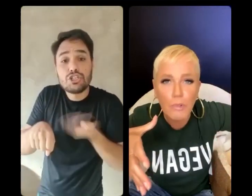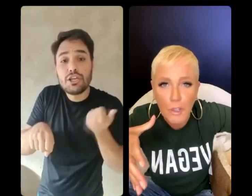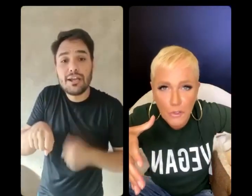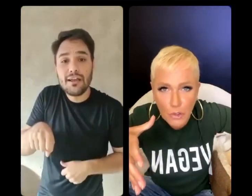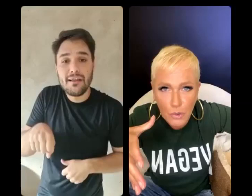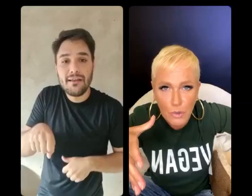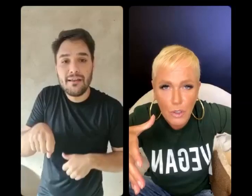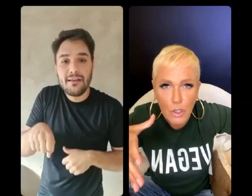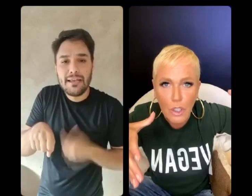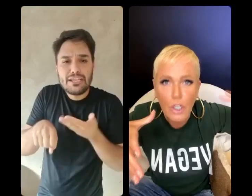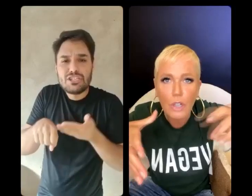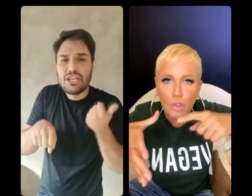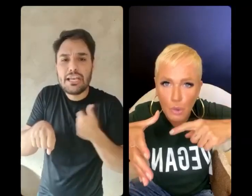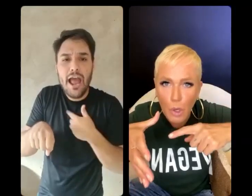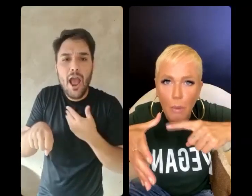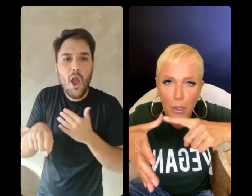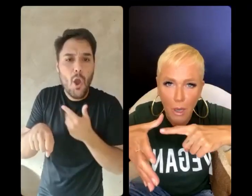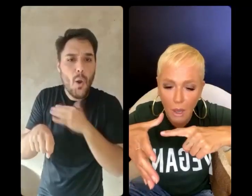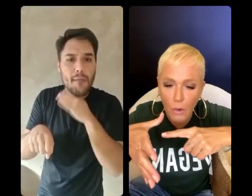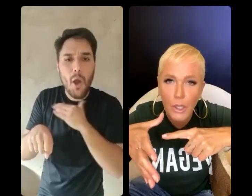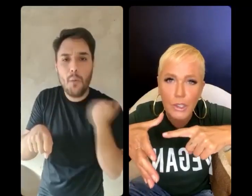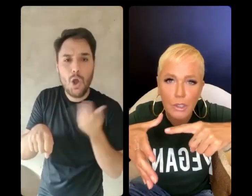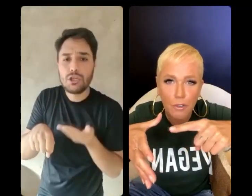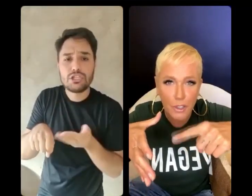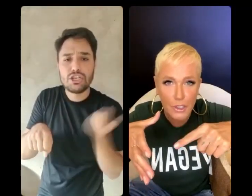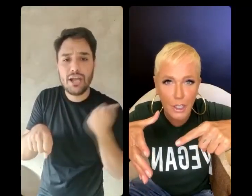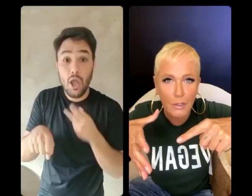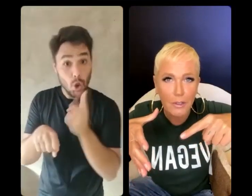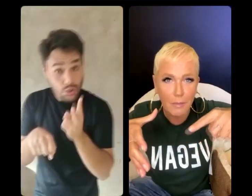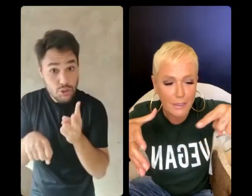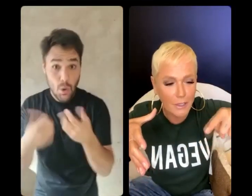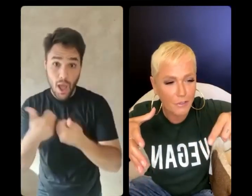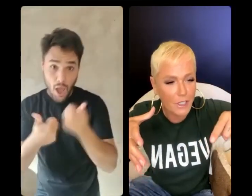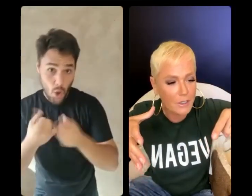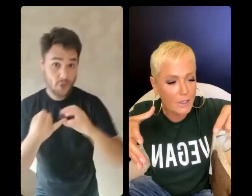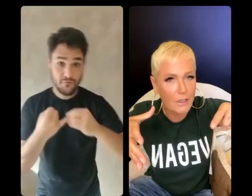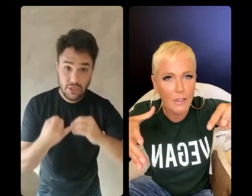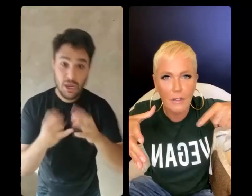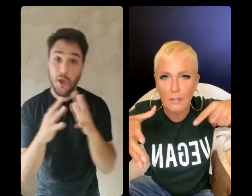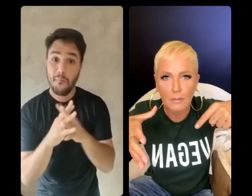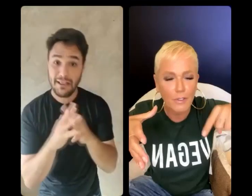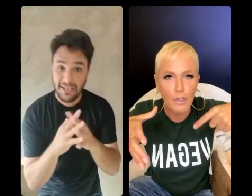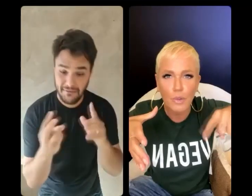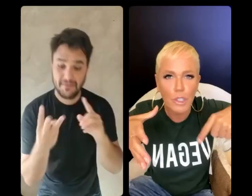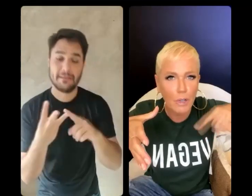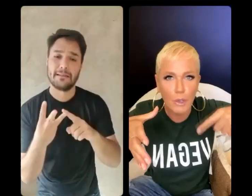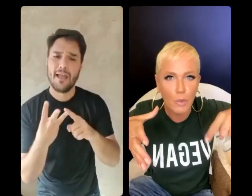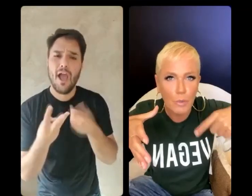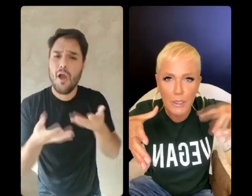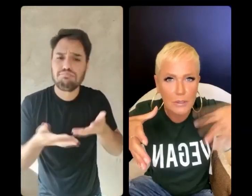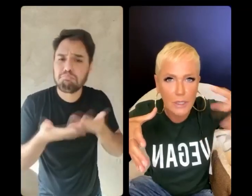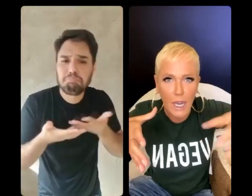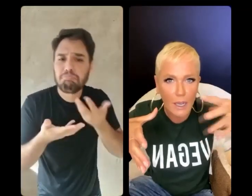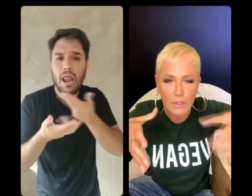tira o defunto. Continua comendo arroz, feijão, batata frita, uma verdura, um